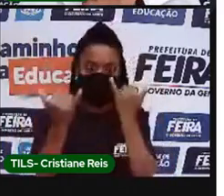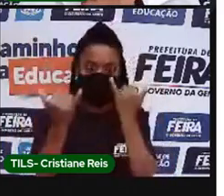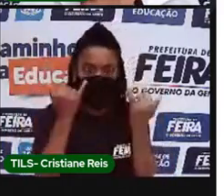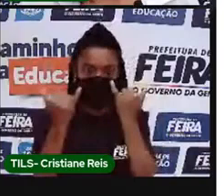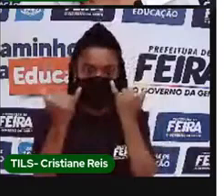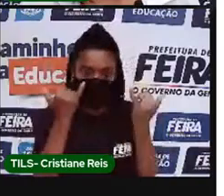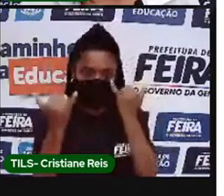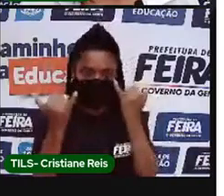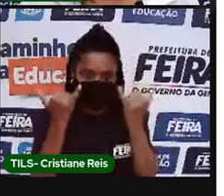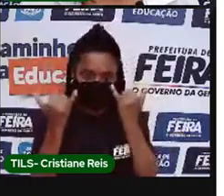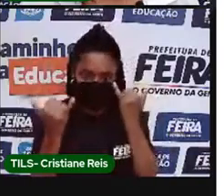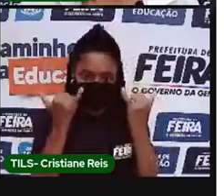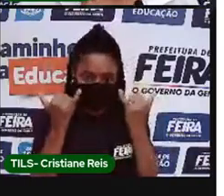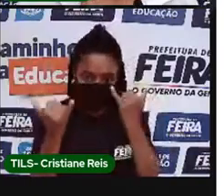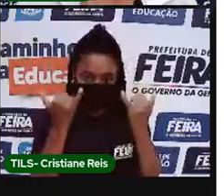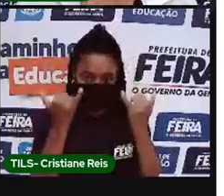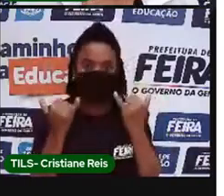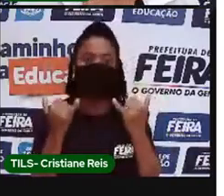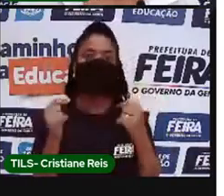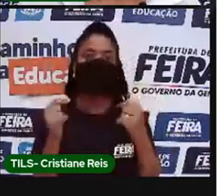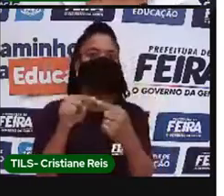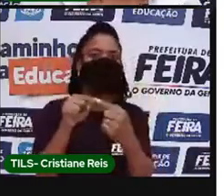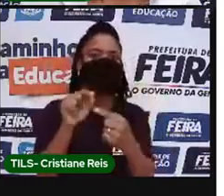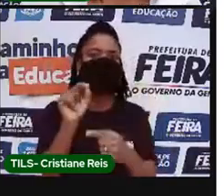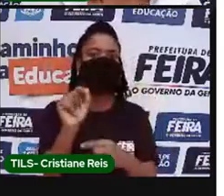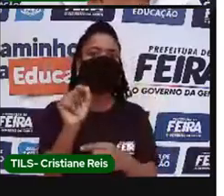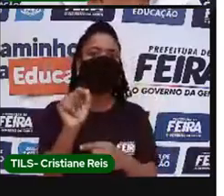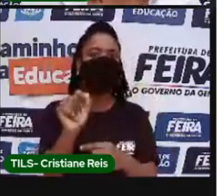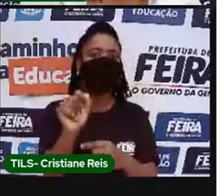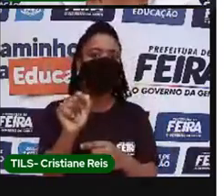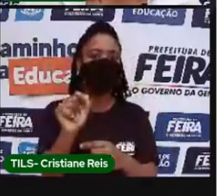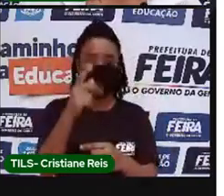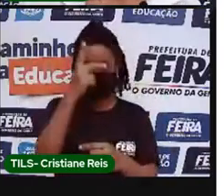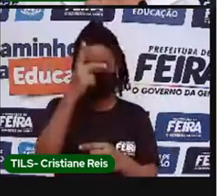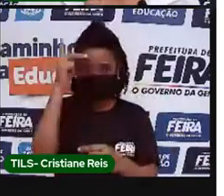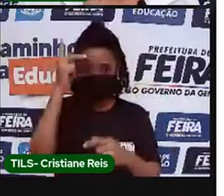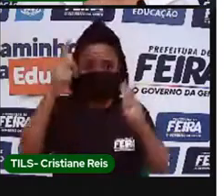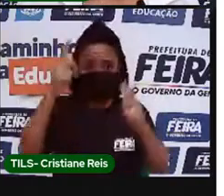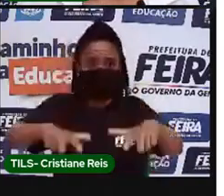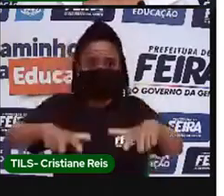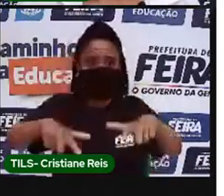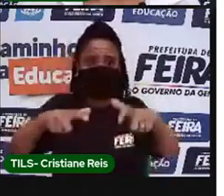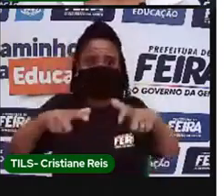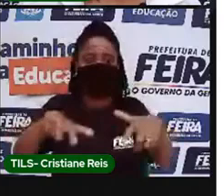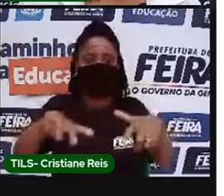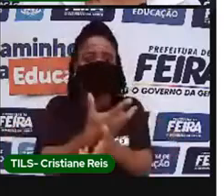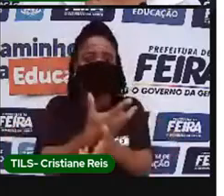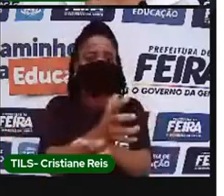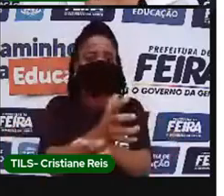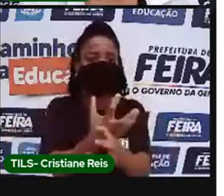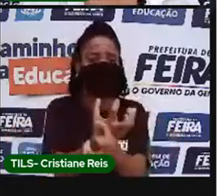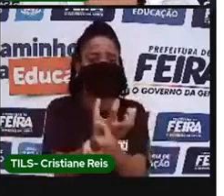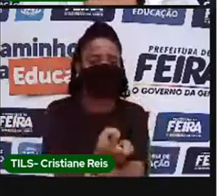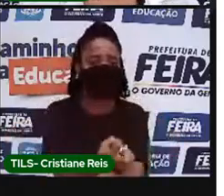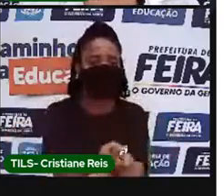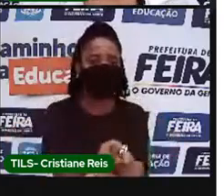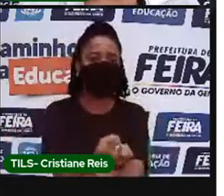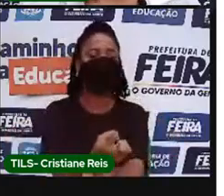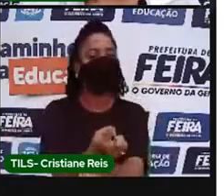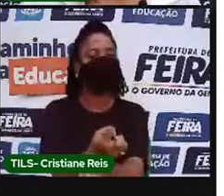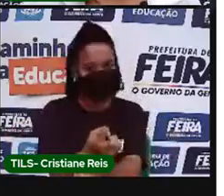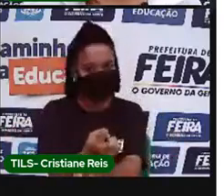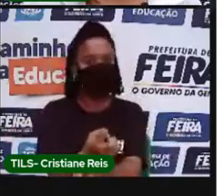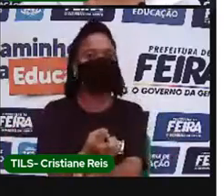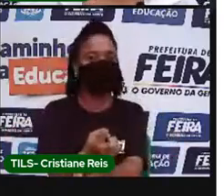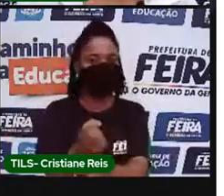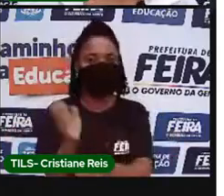é uma tela que representa uma cena no deserto e você pode explorar um pouco mais, conhecer